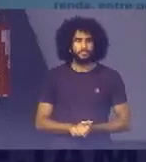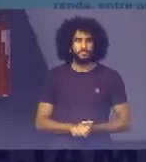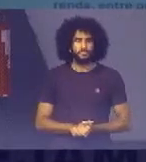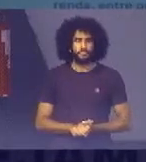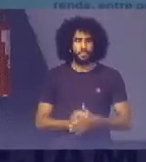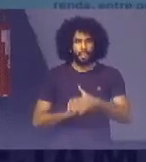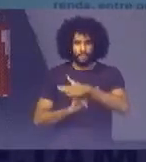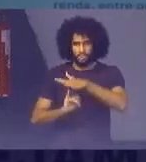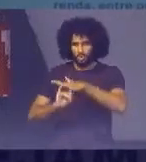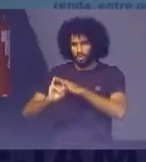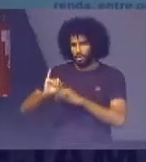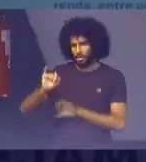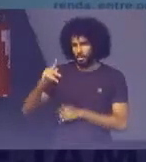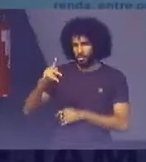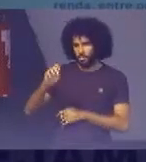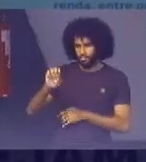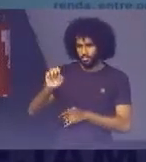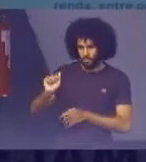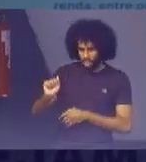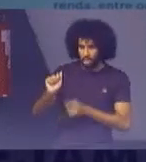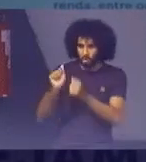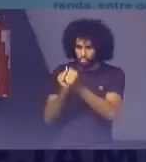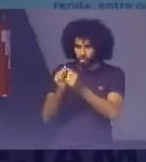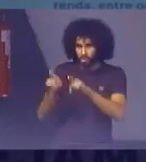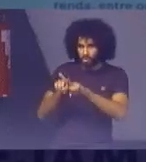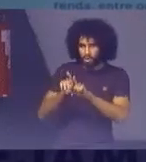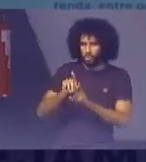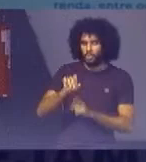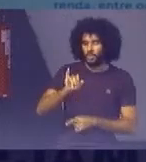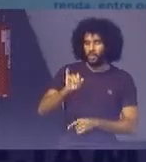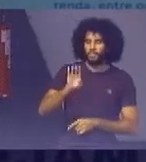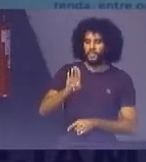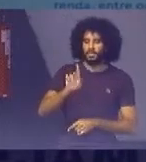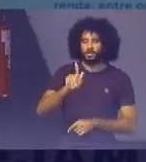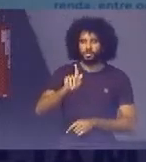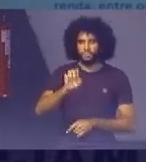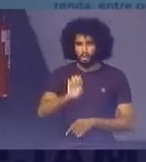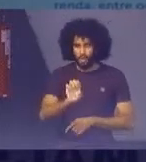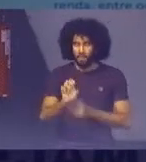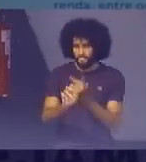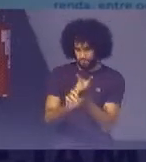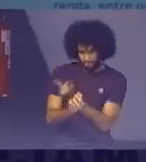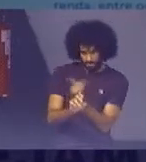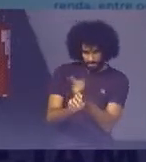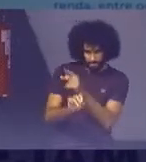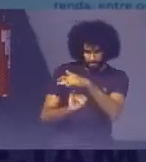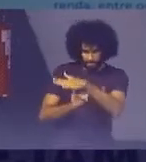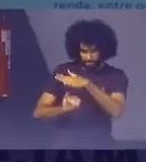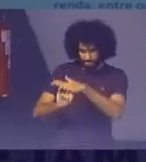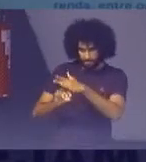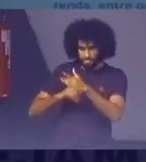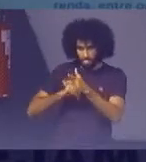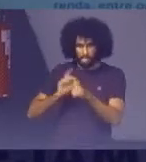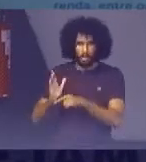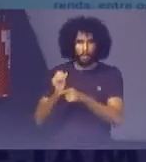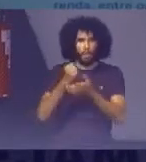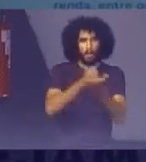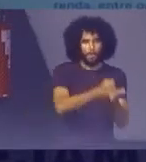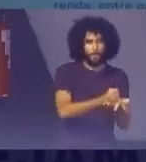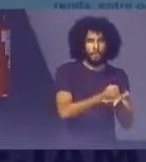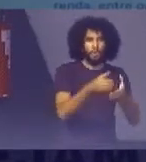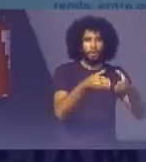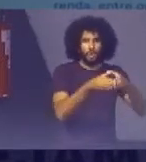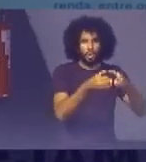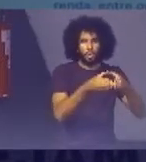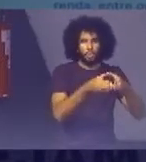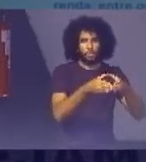O IPEA Junto com o IBGE São as duas Instituições De assessoramento Técnico A essa comissão Então coube A